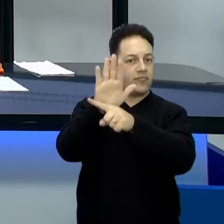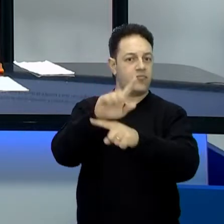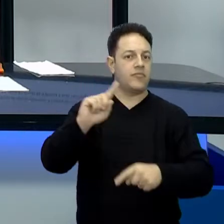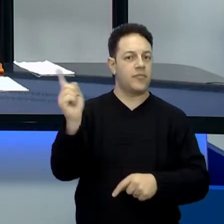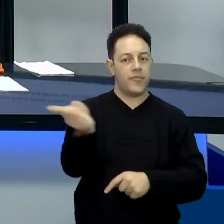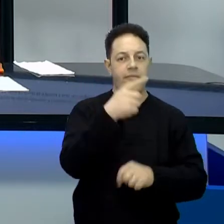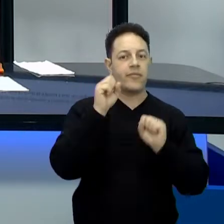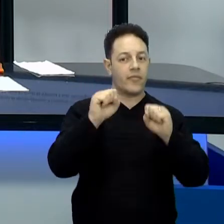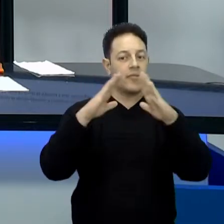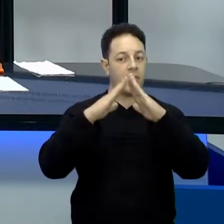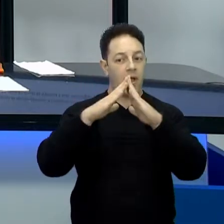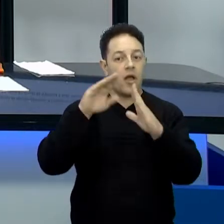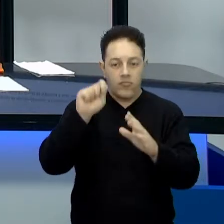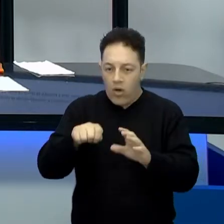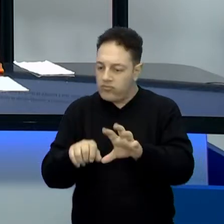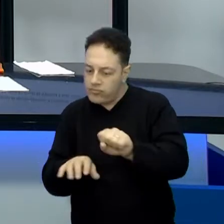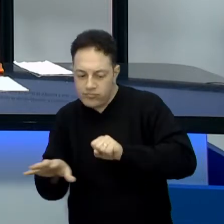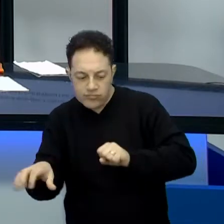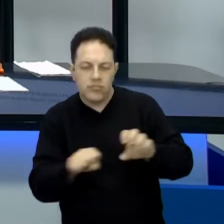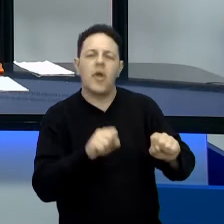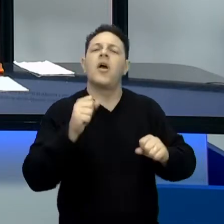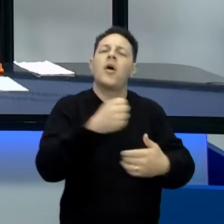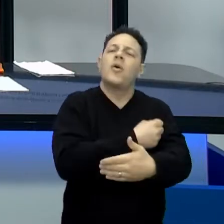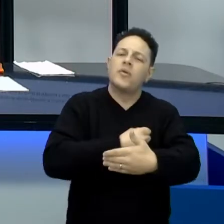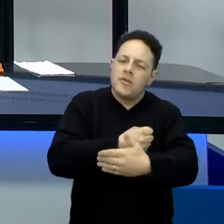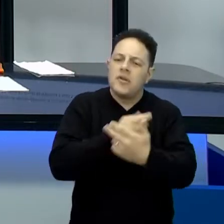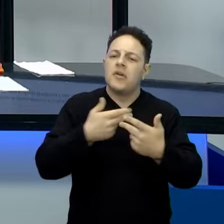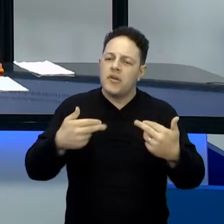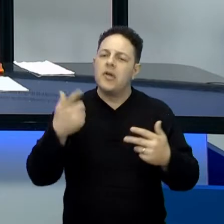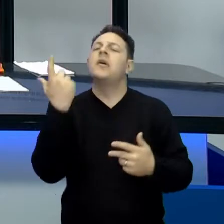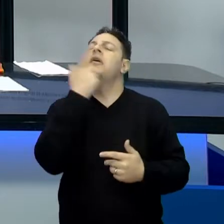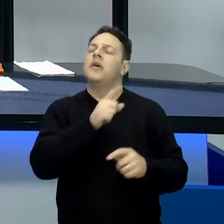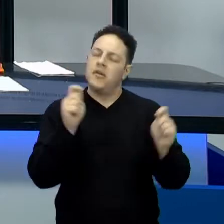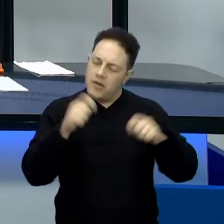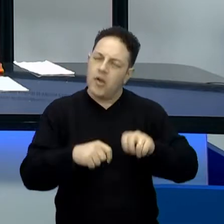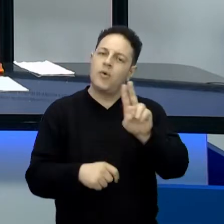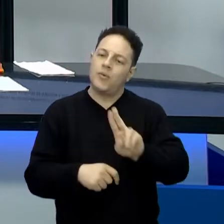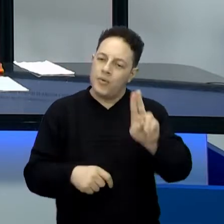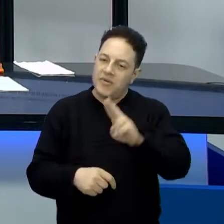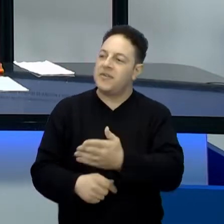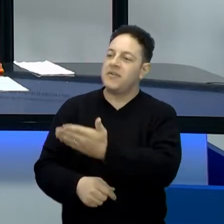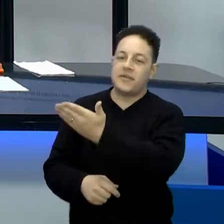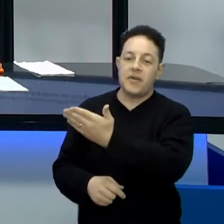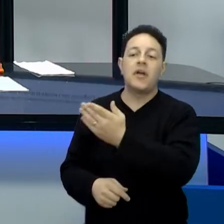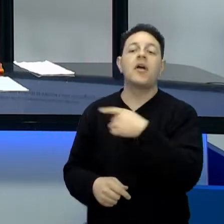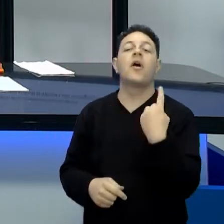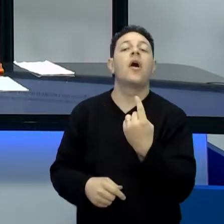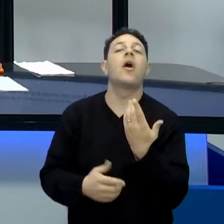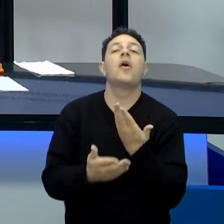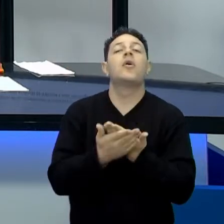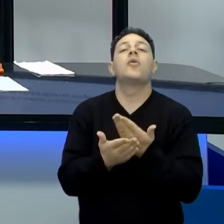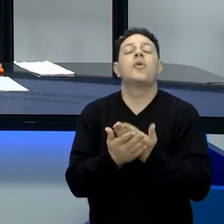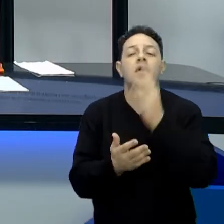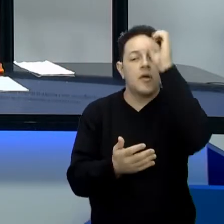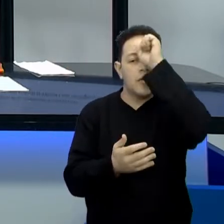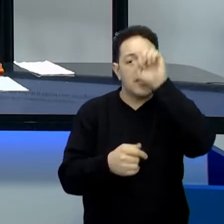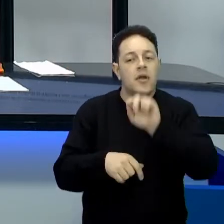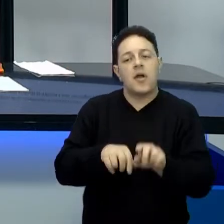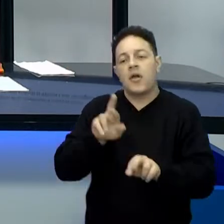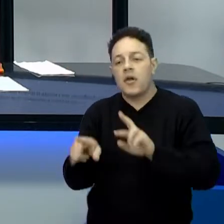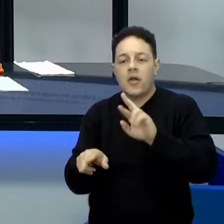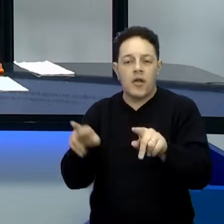inclusive, aí da casa de vocês, da cozinha. Tudo isso vocês conseguem aí para a gente estudar algumas propriedades